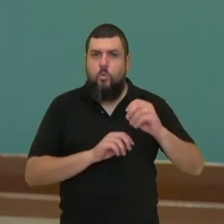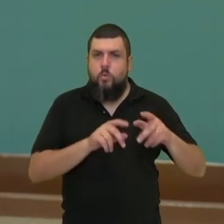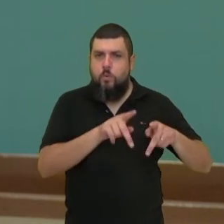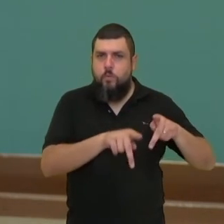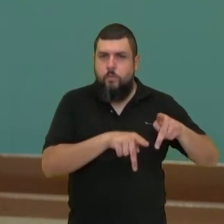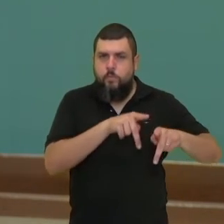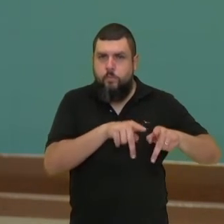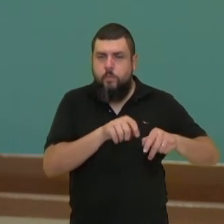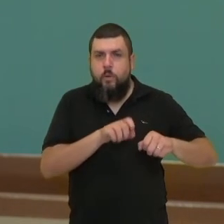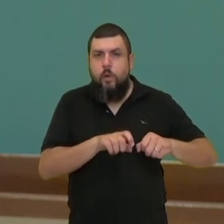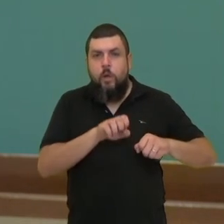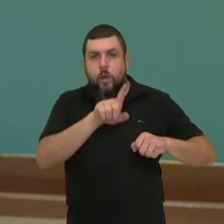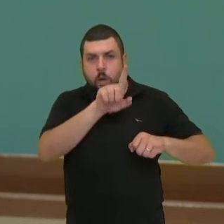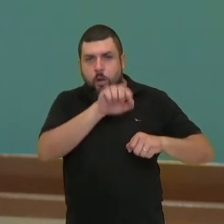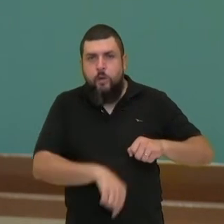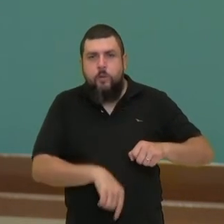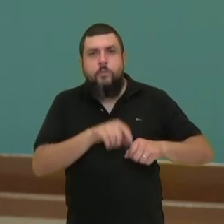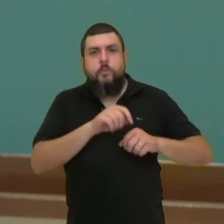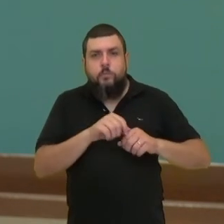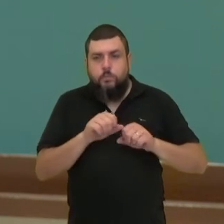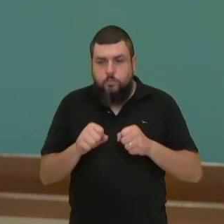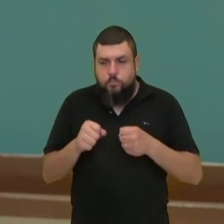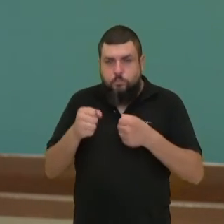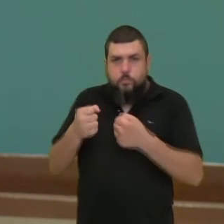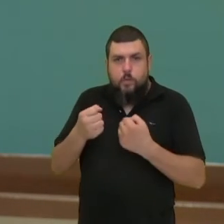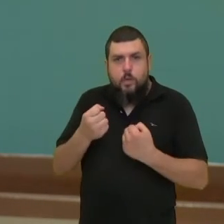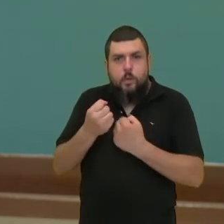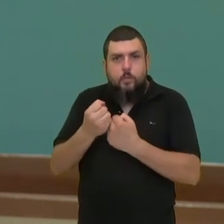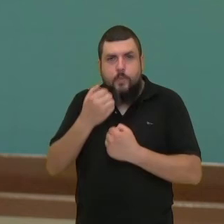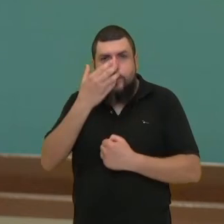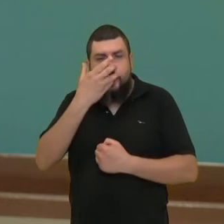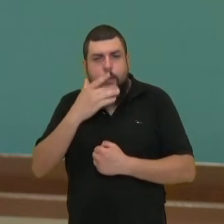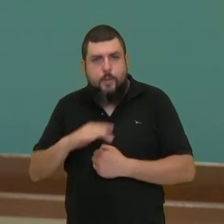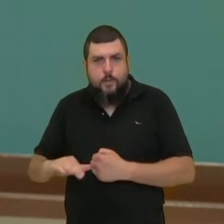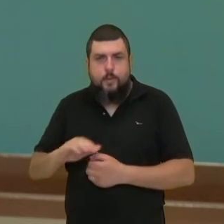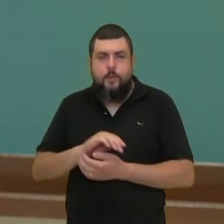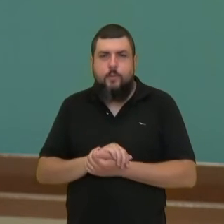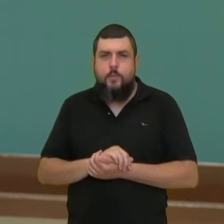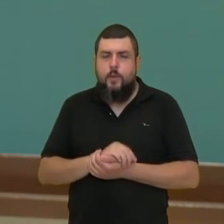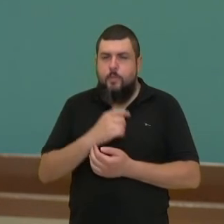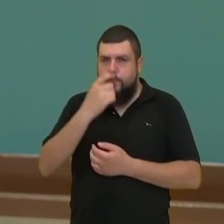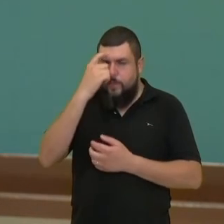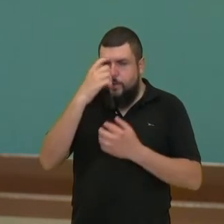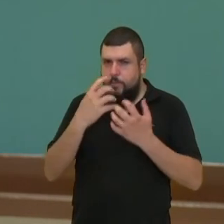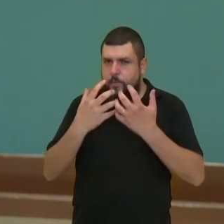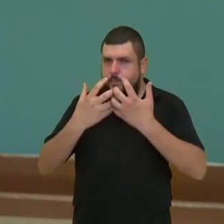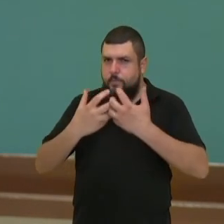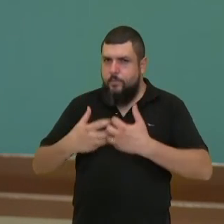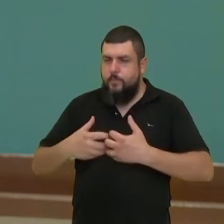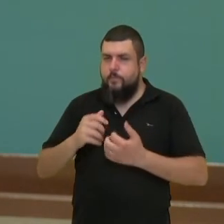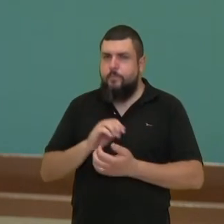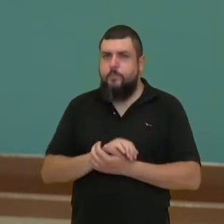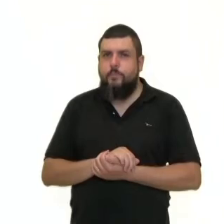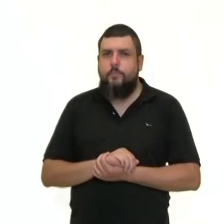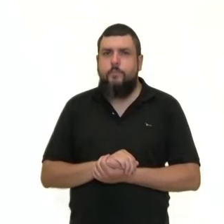defender o interesse das crianças e dos menores. Pensem sobre isso e reflitam com os adultos.